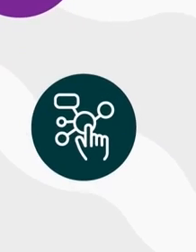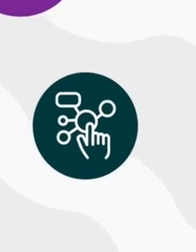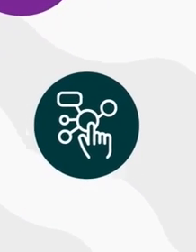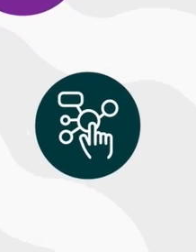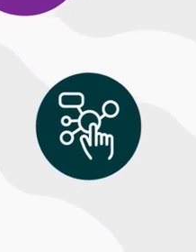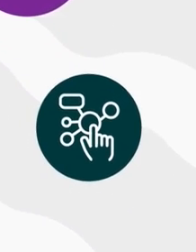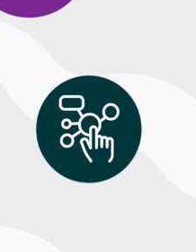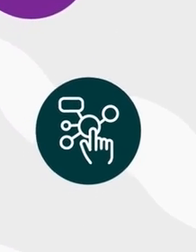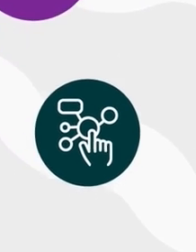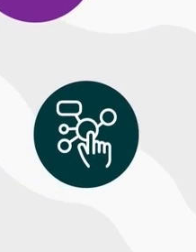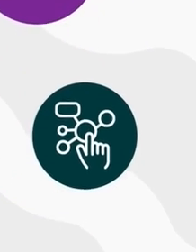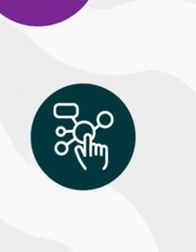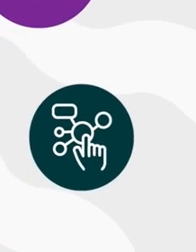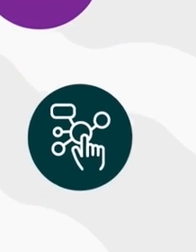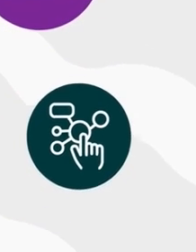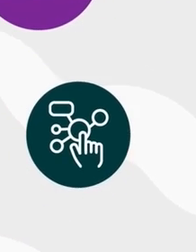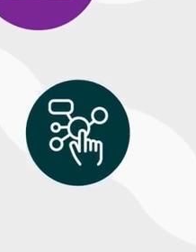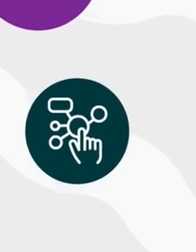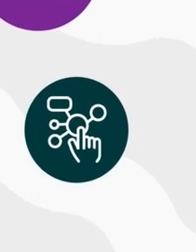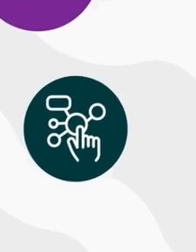Transcrição Carvalho Transcrição e e